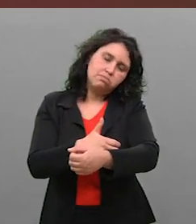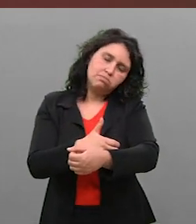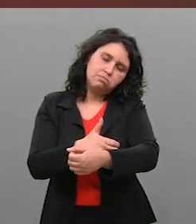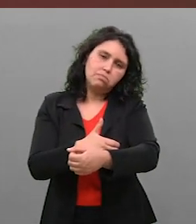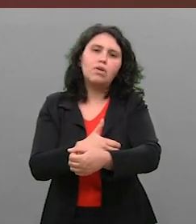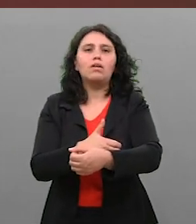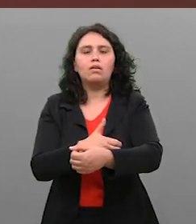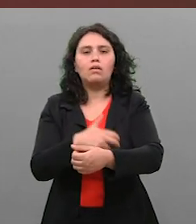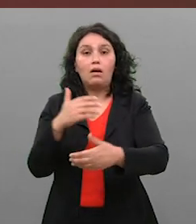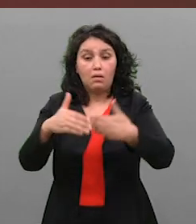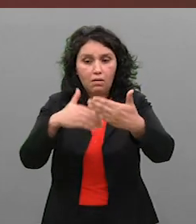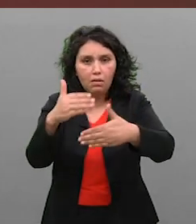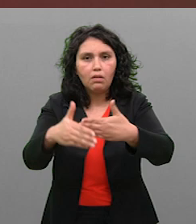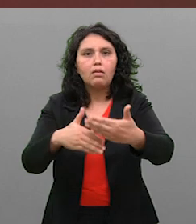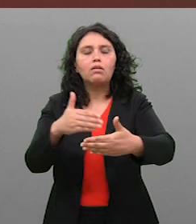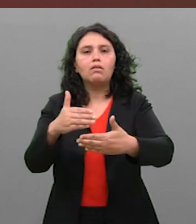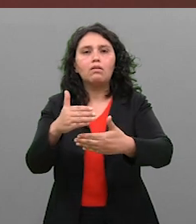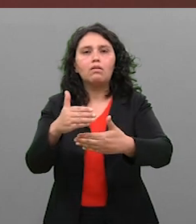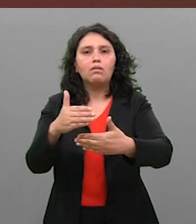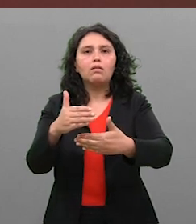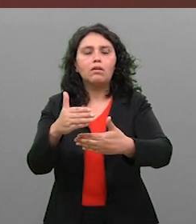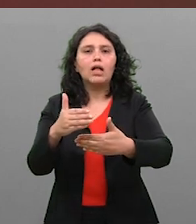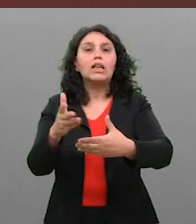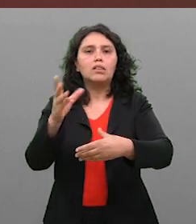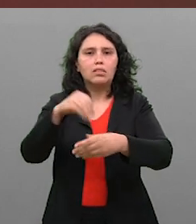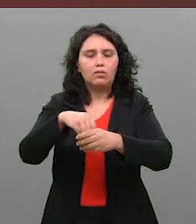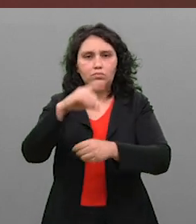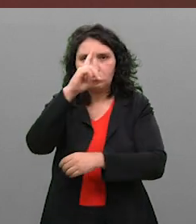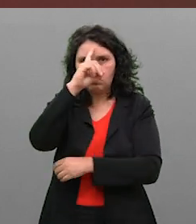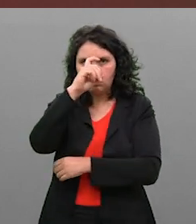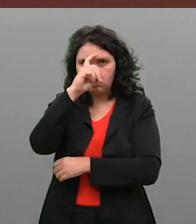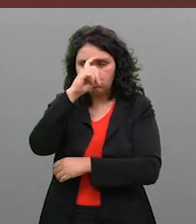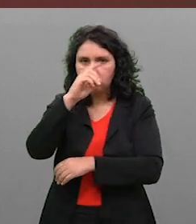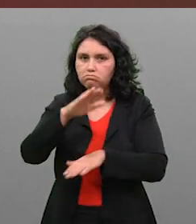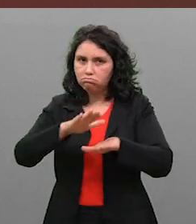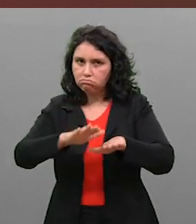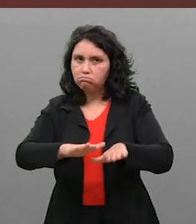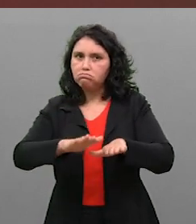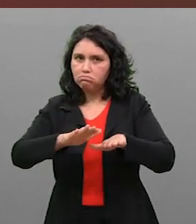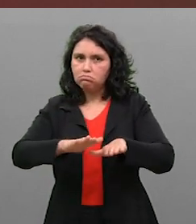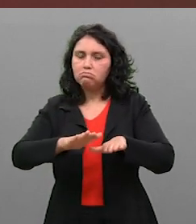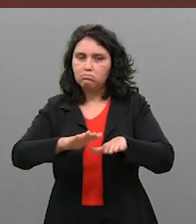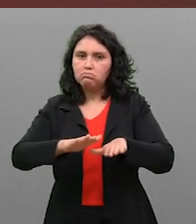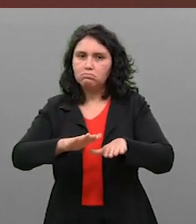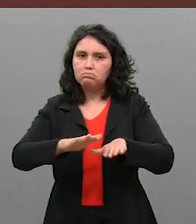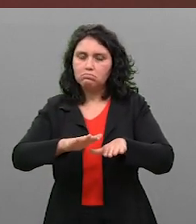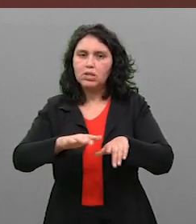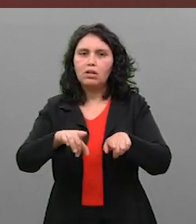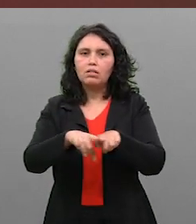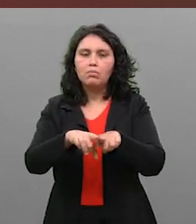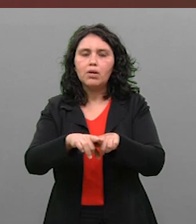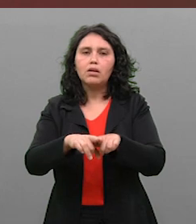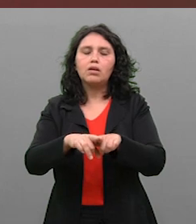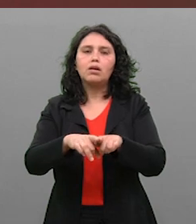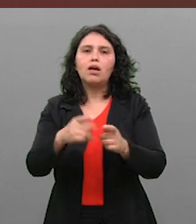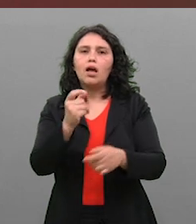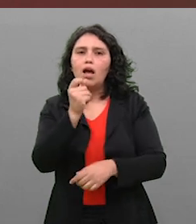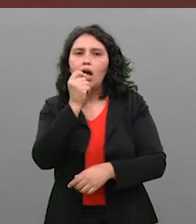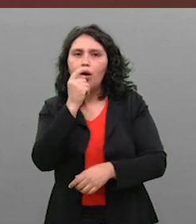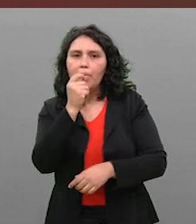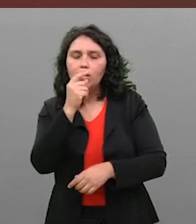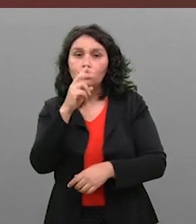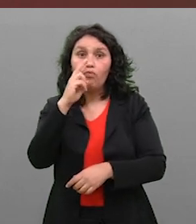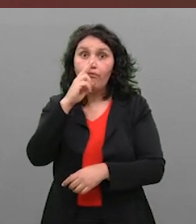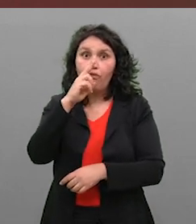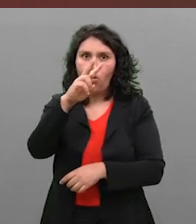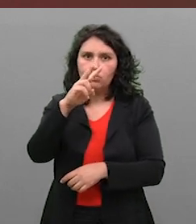a pessoa ainda fica internada para controle da dor, com às vezes até derivados dos opioides, que são a morfina, por